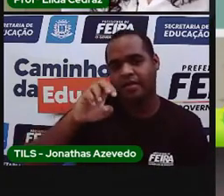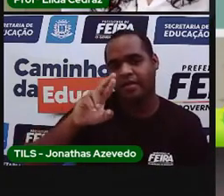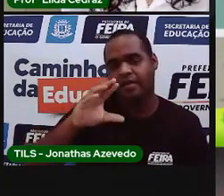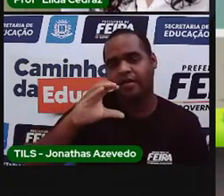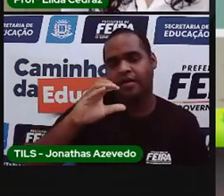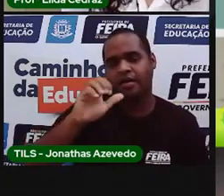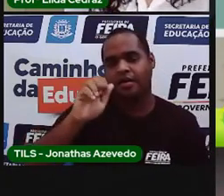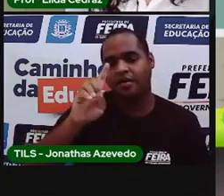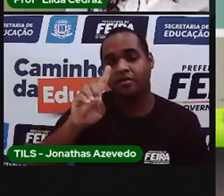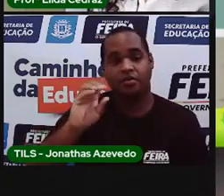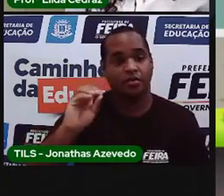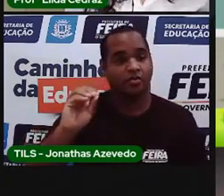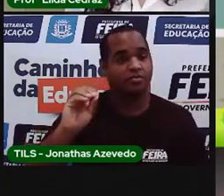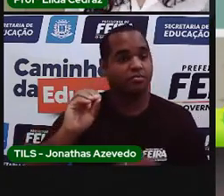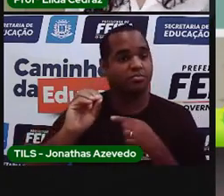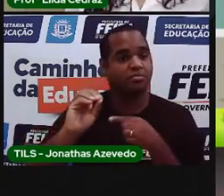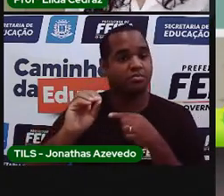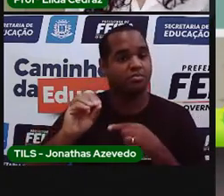Supermercado.